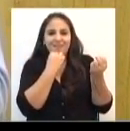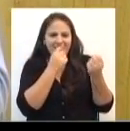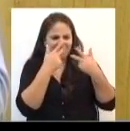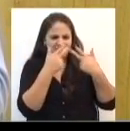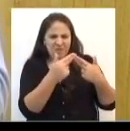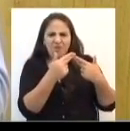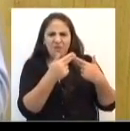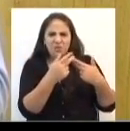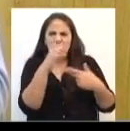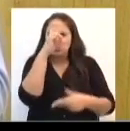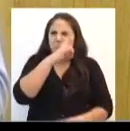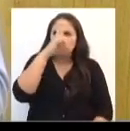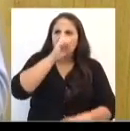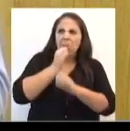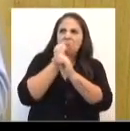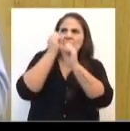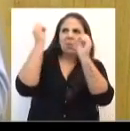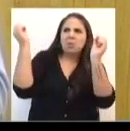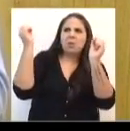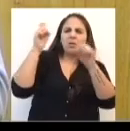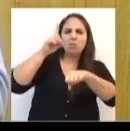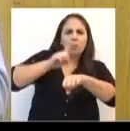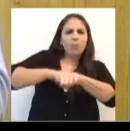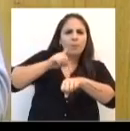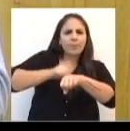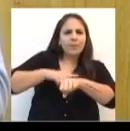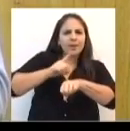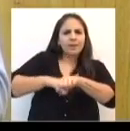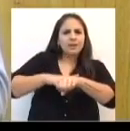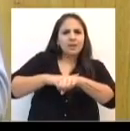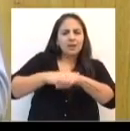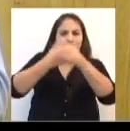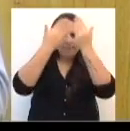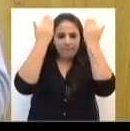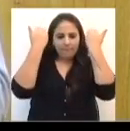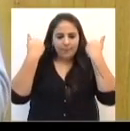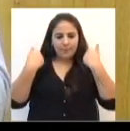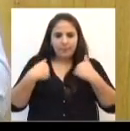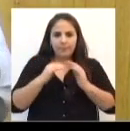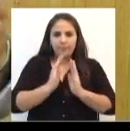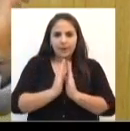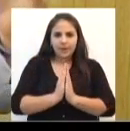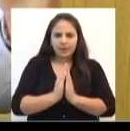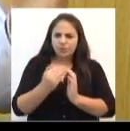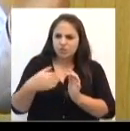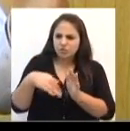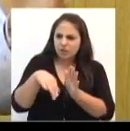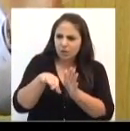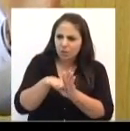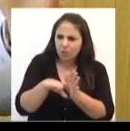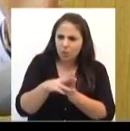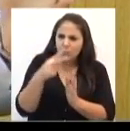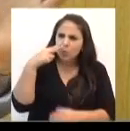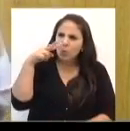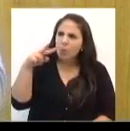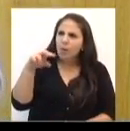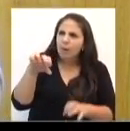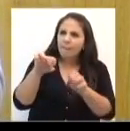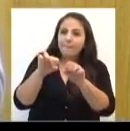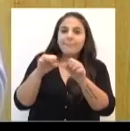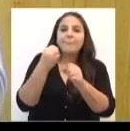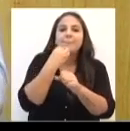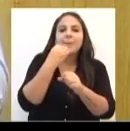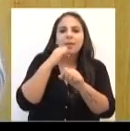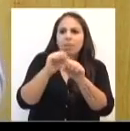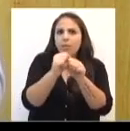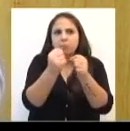no domingo de manhã, quando Maria Madalena chegou ao túmulo e encontra o quê? Pedra retirada.